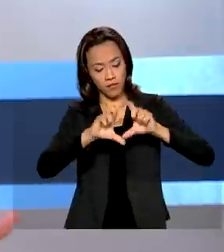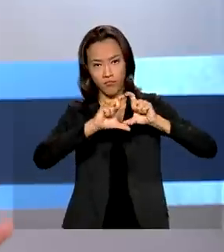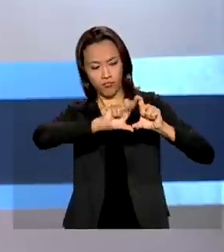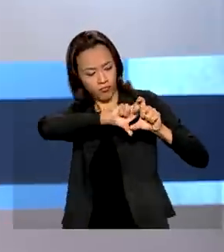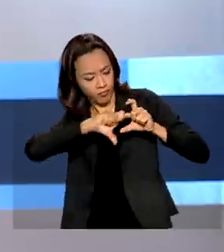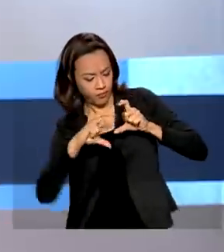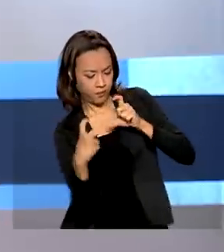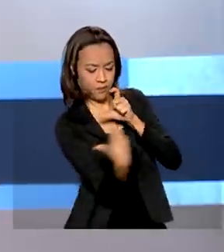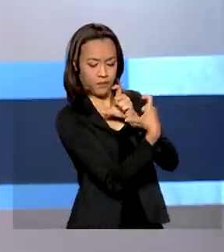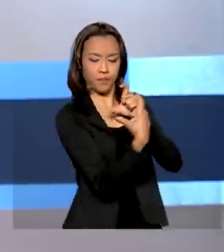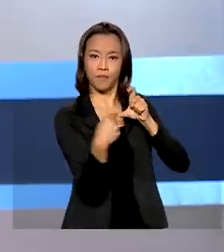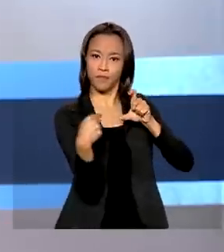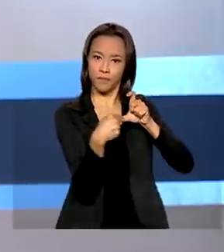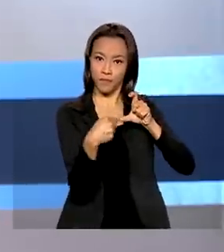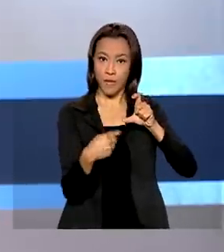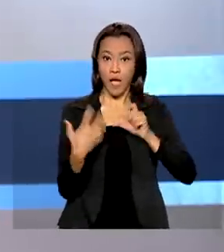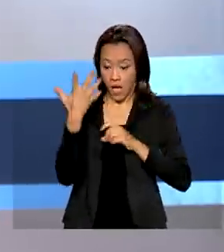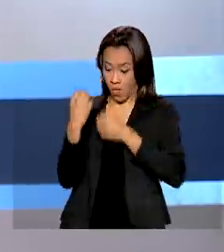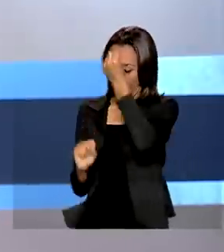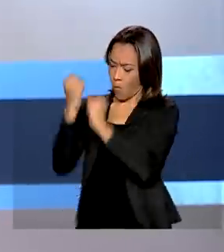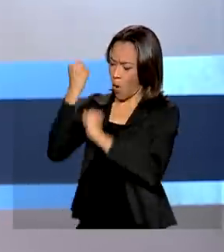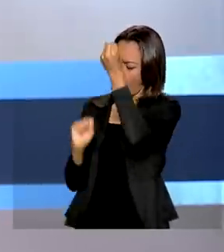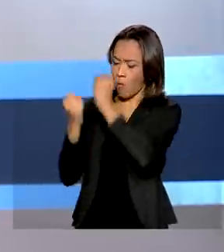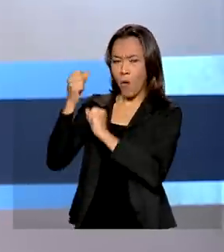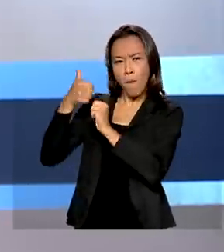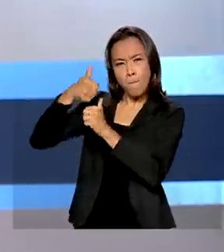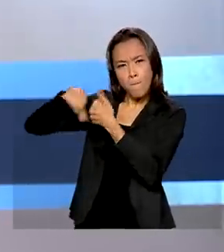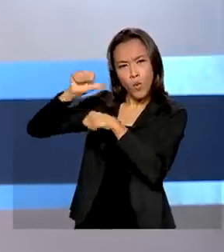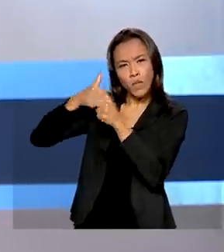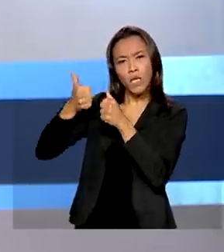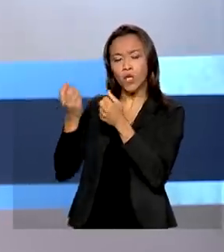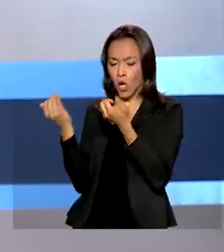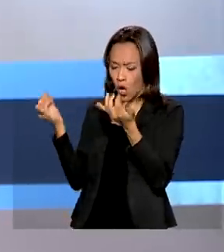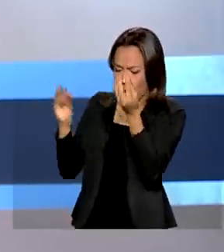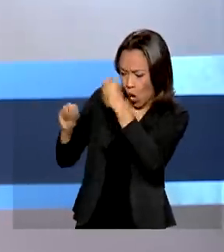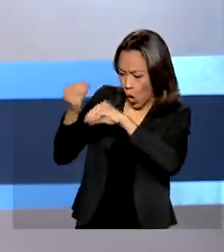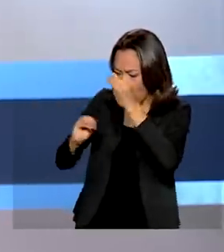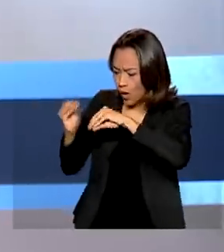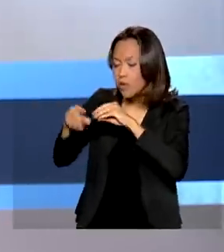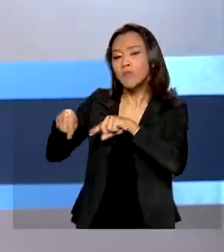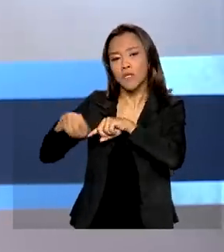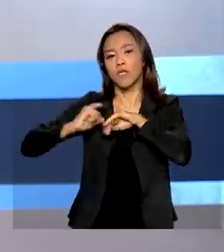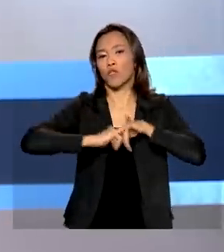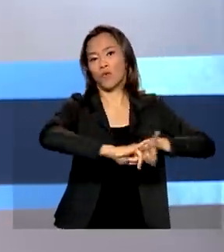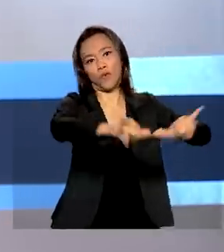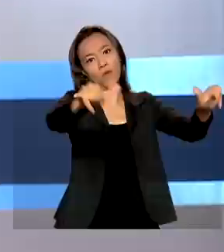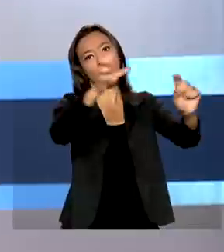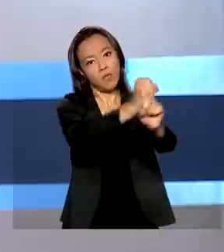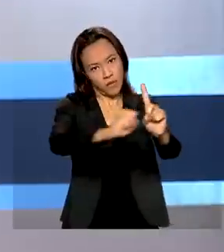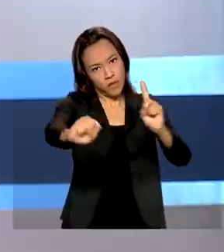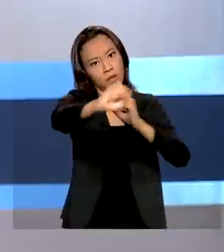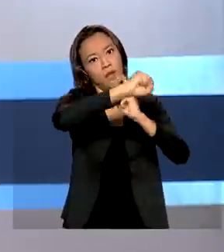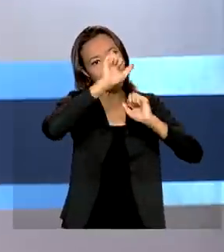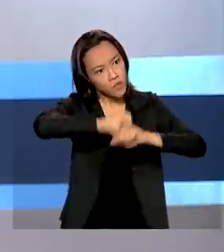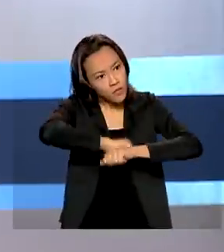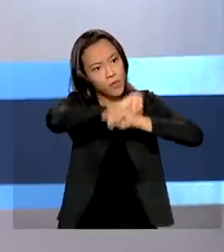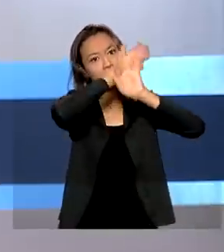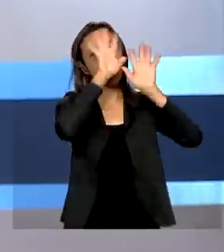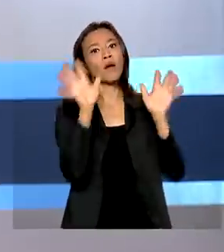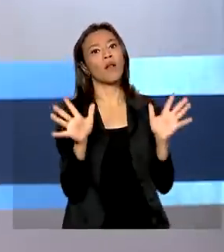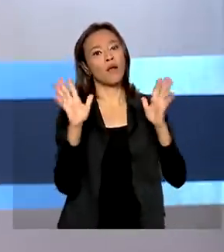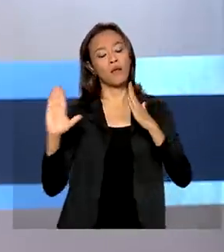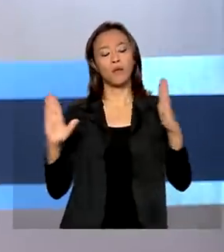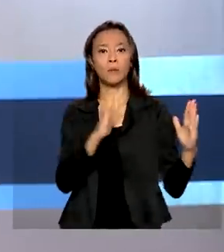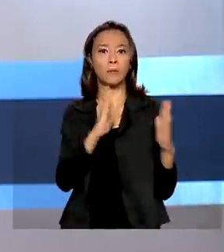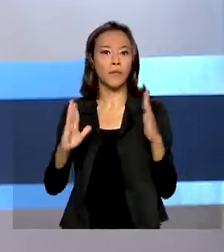Toda mudança feita pelo fabricante na quantidade de alguns itens deverá ser divulgada aos consumidores de forma clara e por um